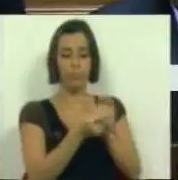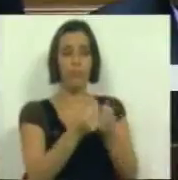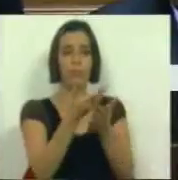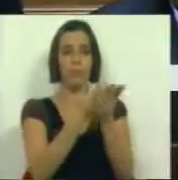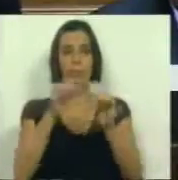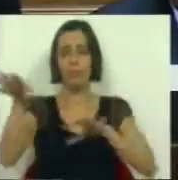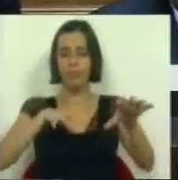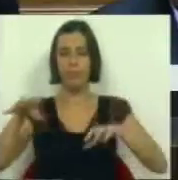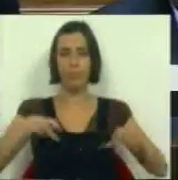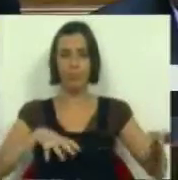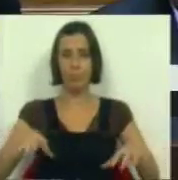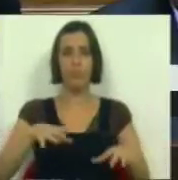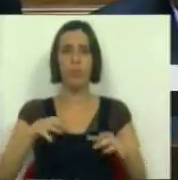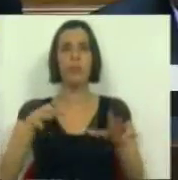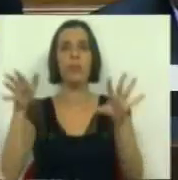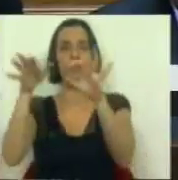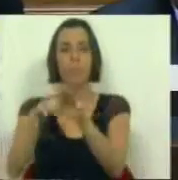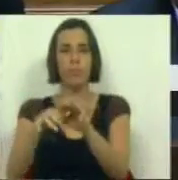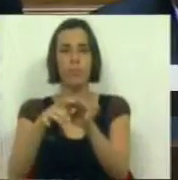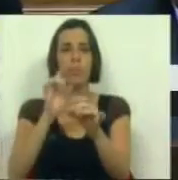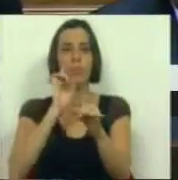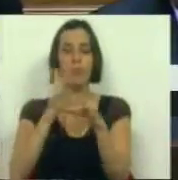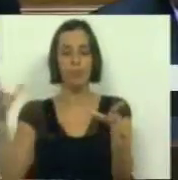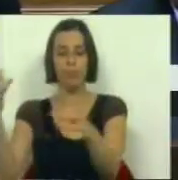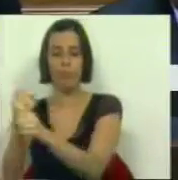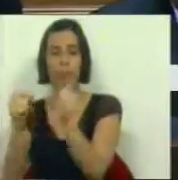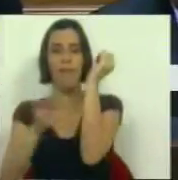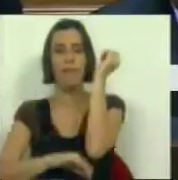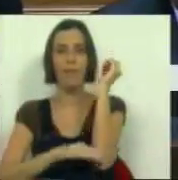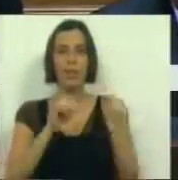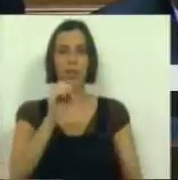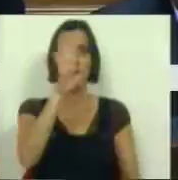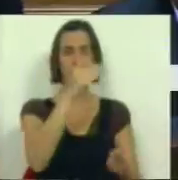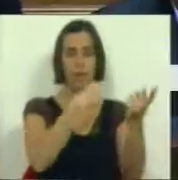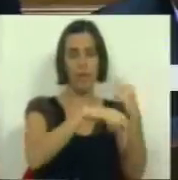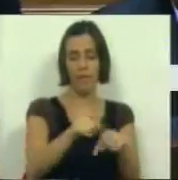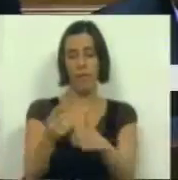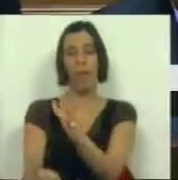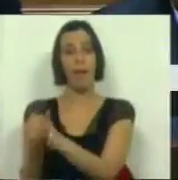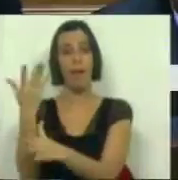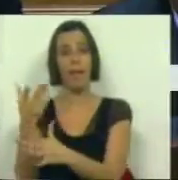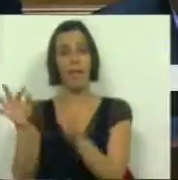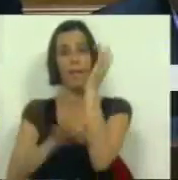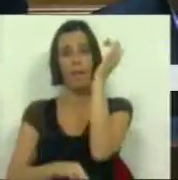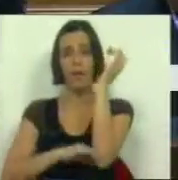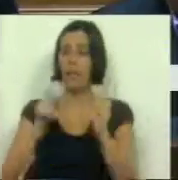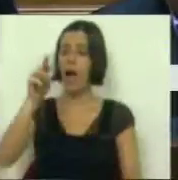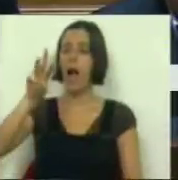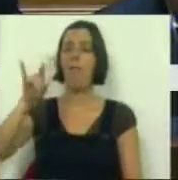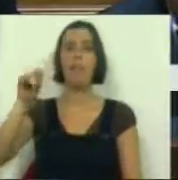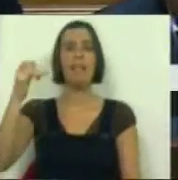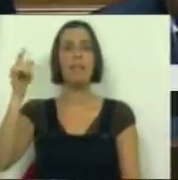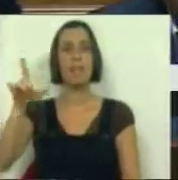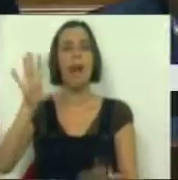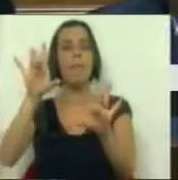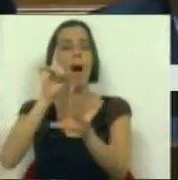administrativa do setembrismo, com a extinção da freguesia de São João da Venda, com a criação da freguesia de Almancil, mas com